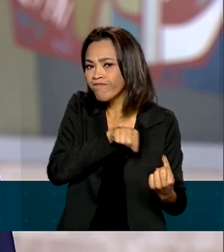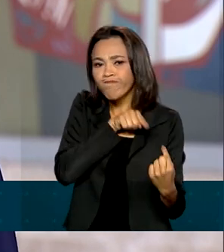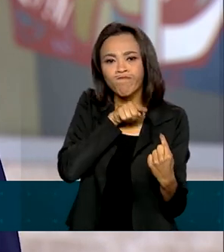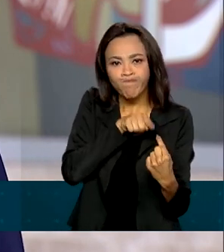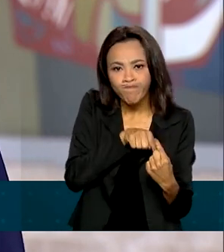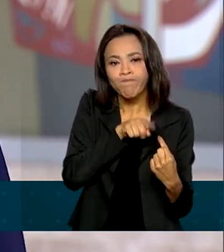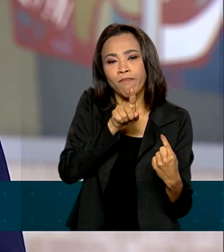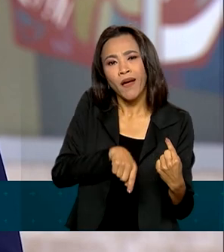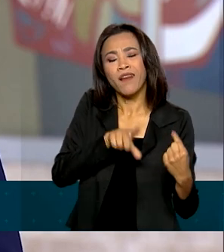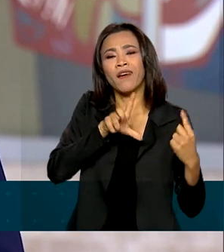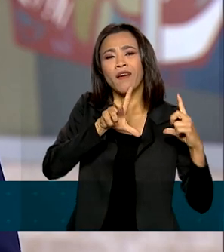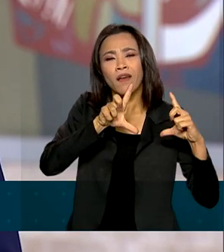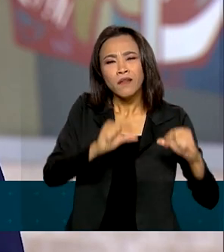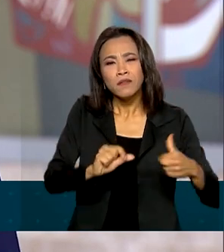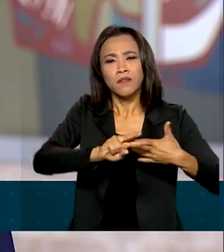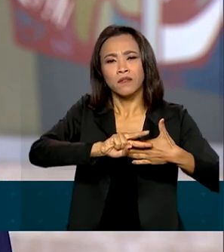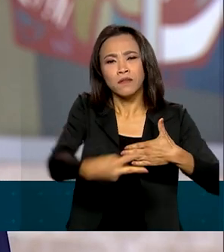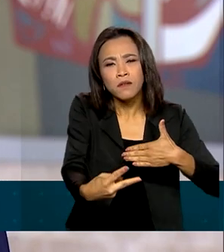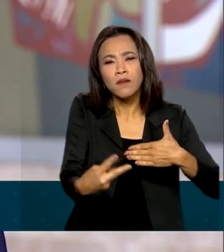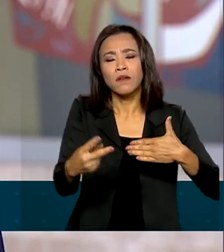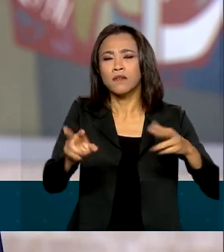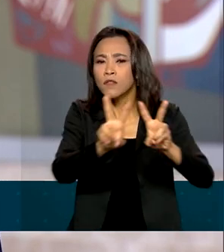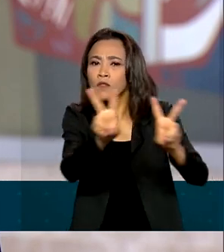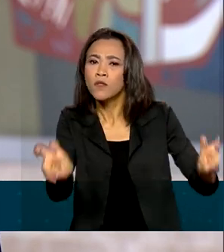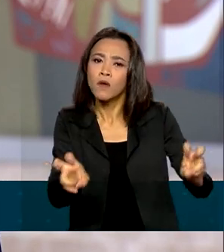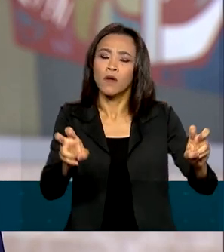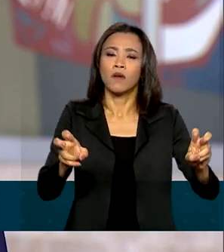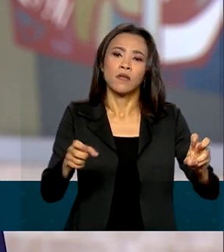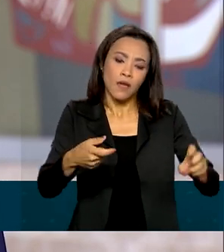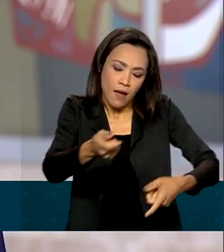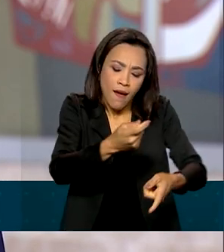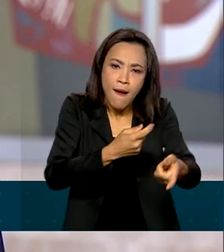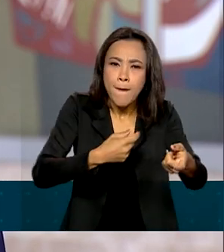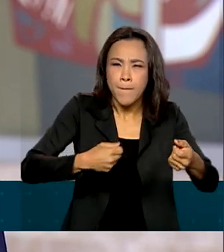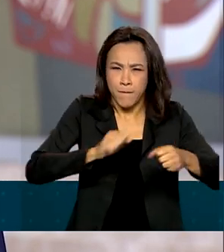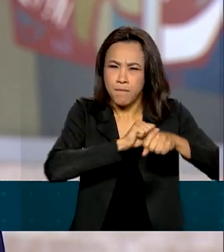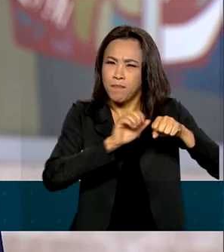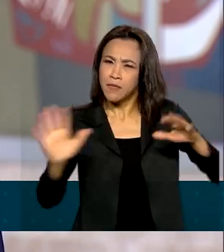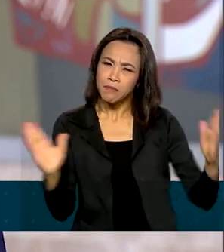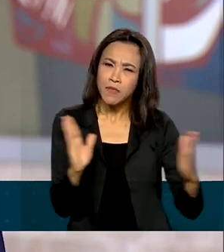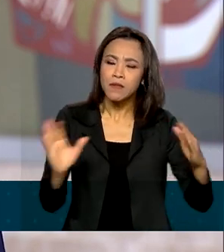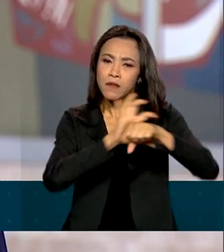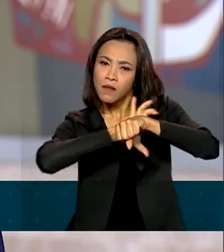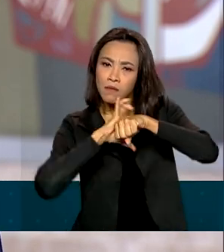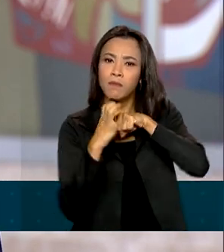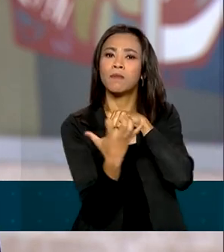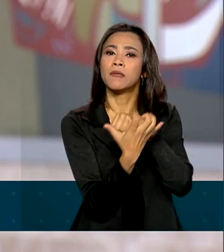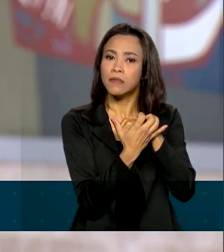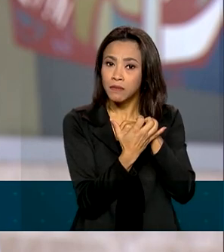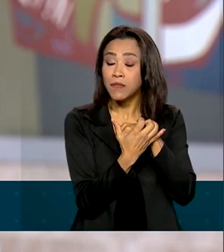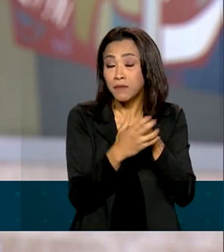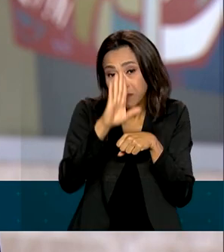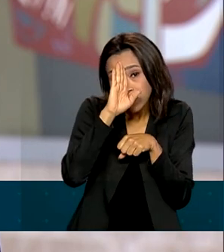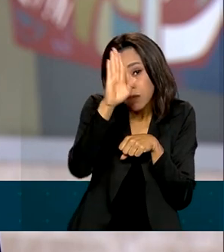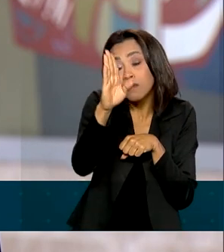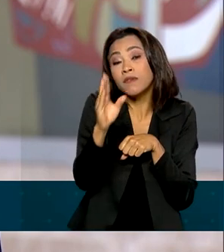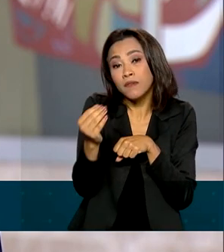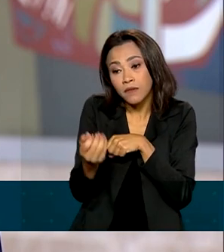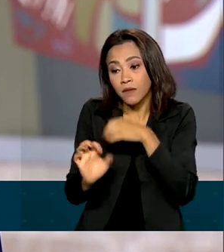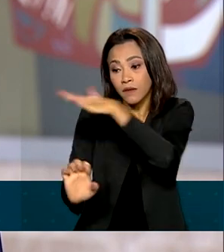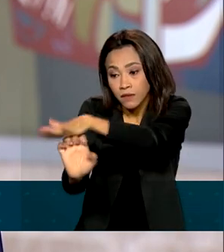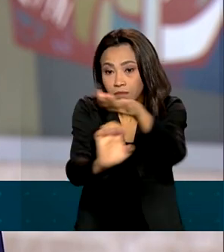amenizar os efeitos sobre a economia da pandemia de Covid-19, principalmente sobre os pequenos negócios.